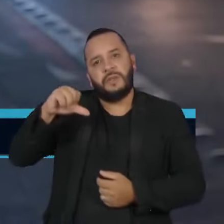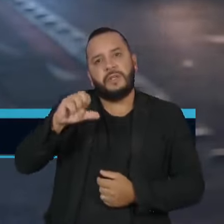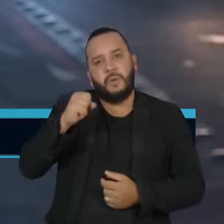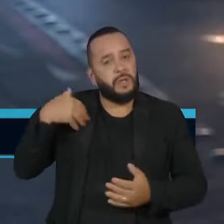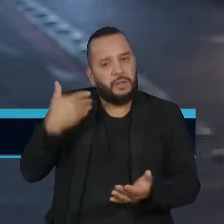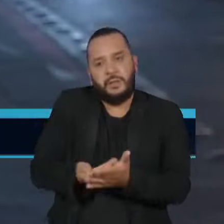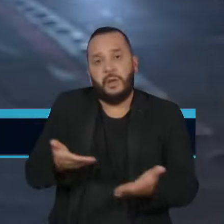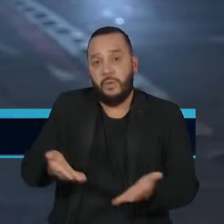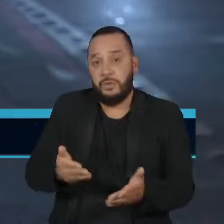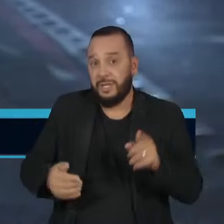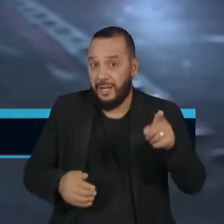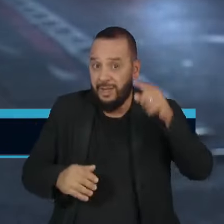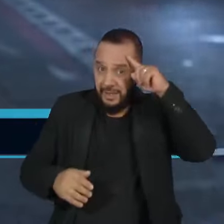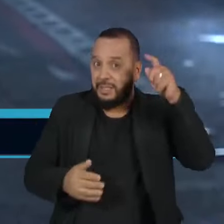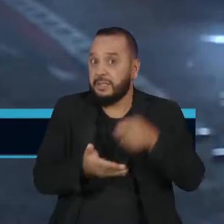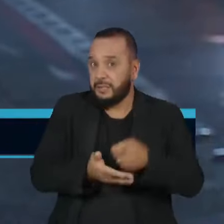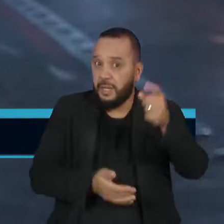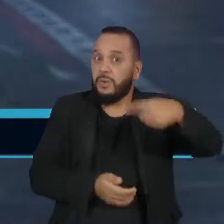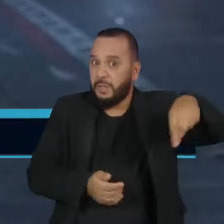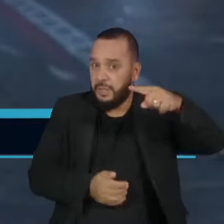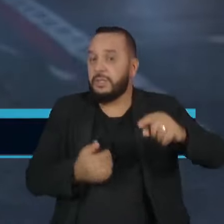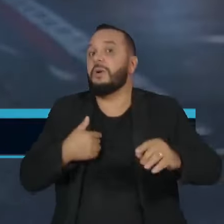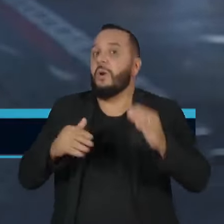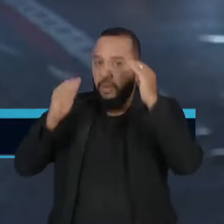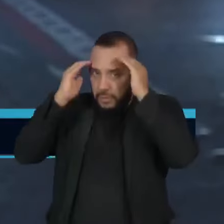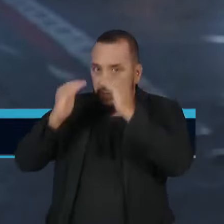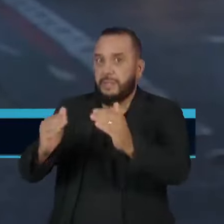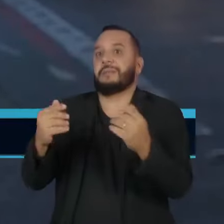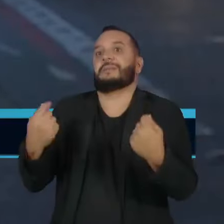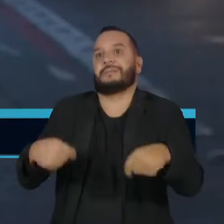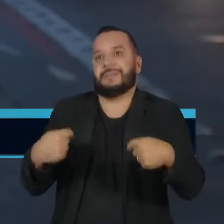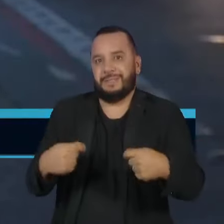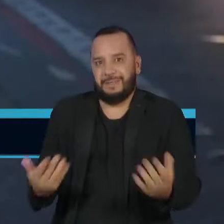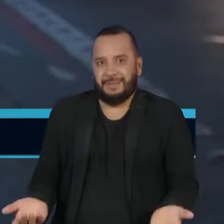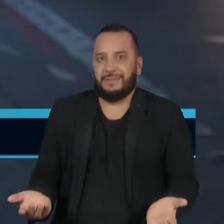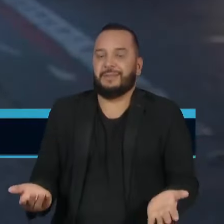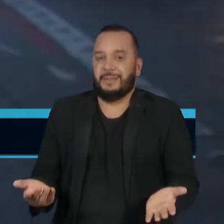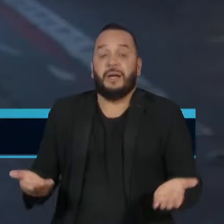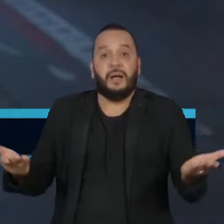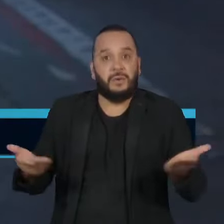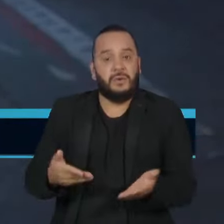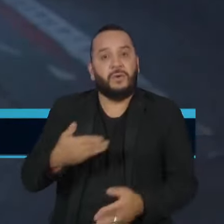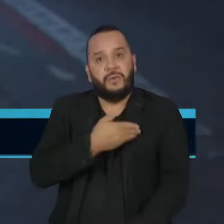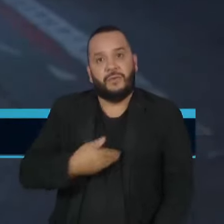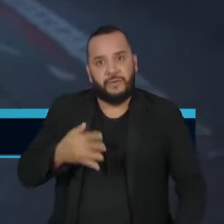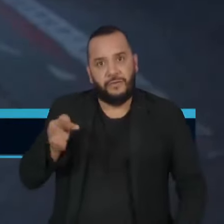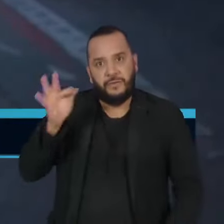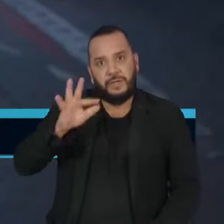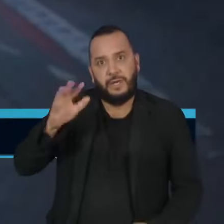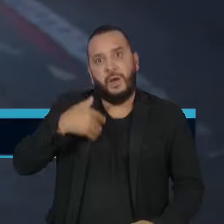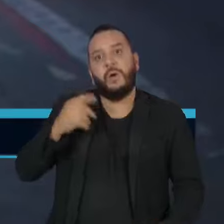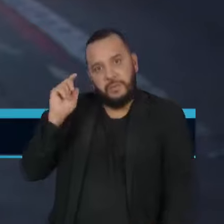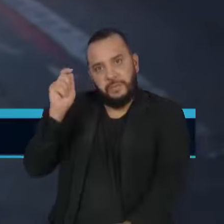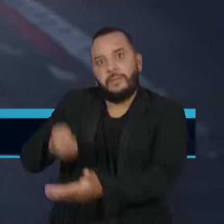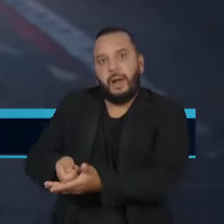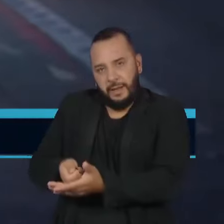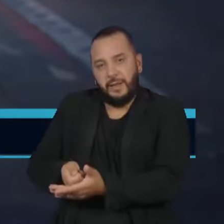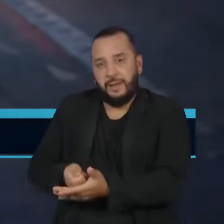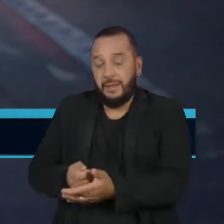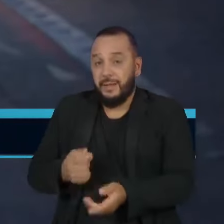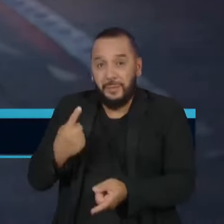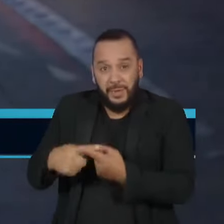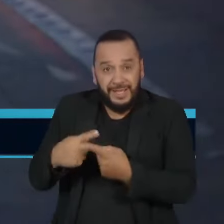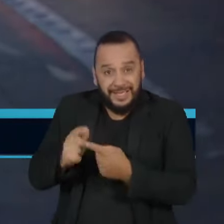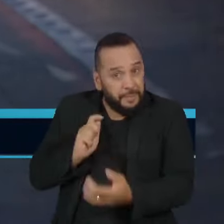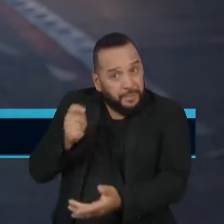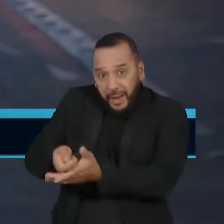decisão do tribunal deve ser cumprida. Por isso, a União costuma pagar as indenizações, já que o não cumprimento